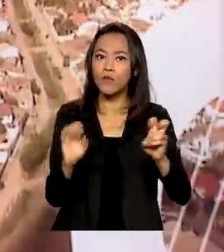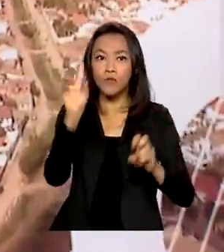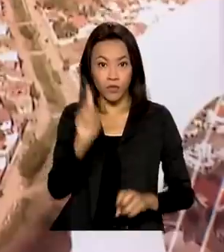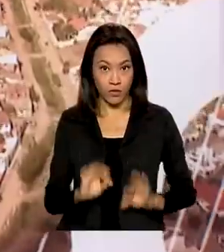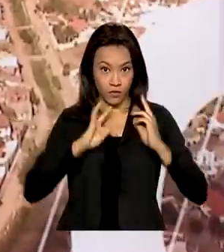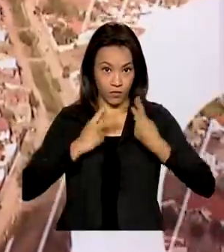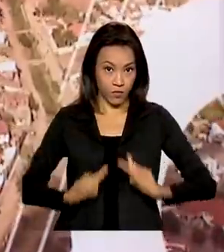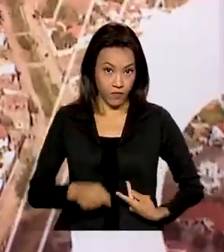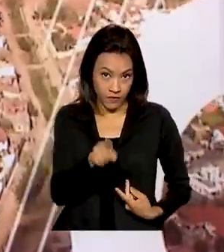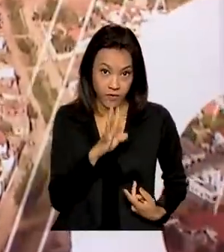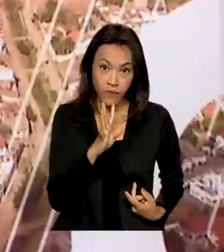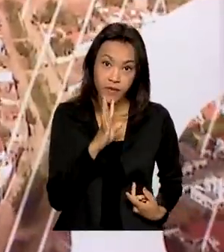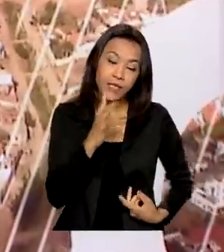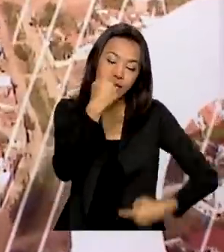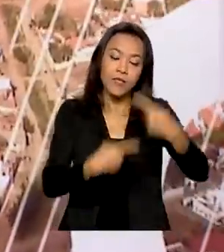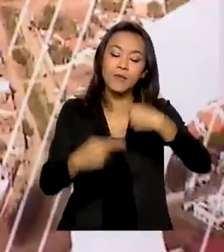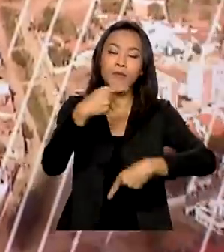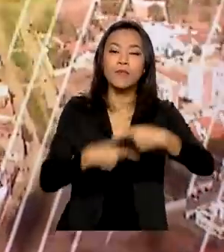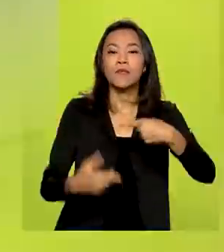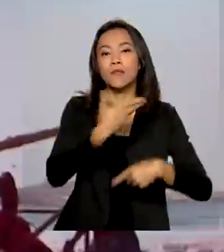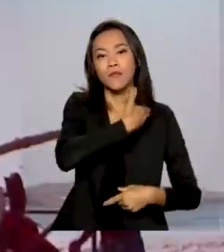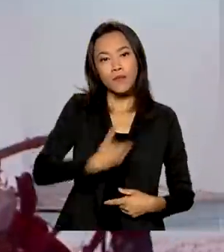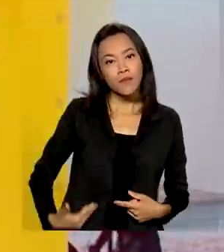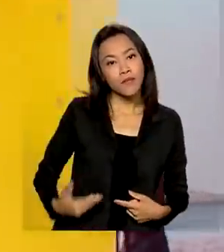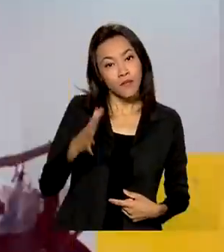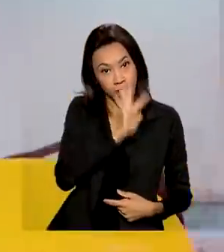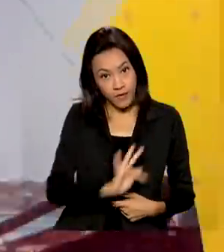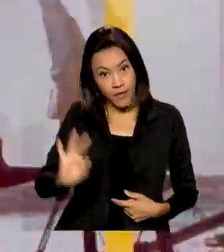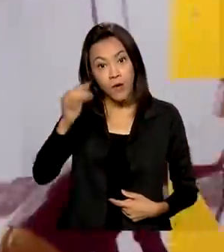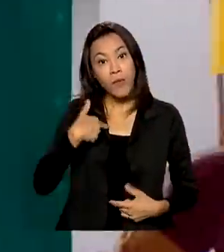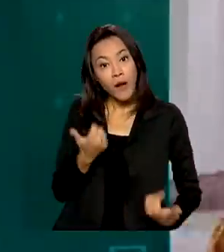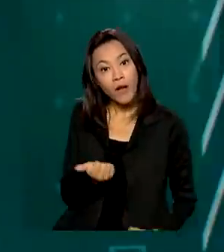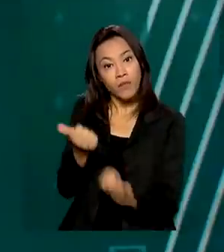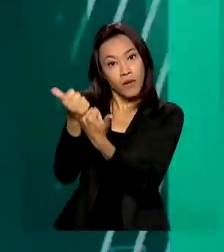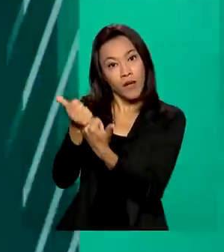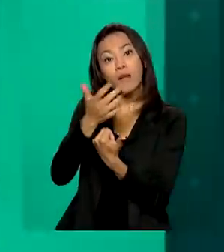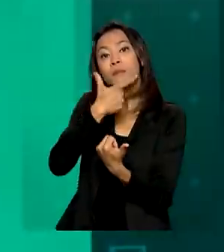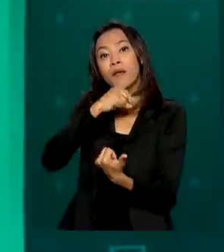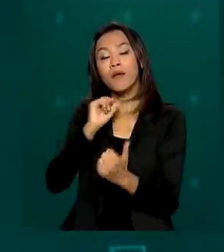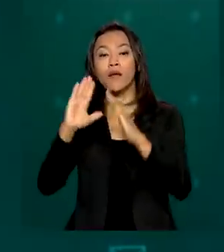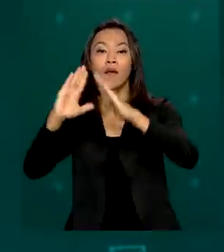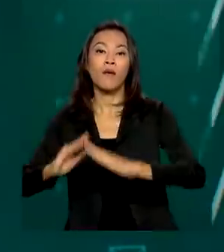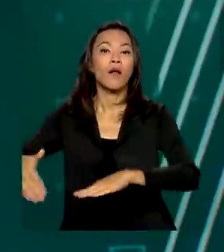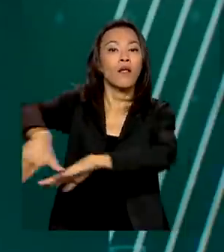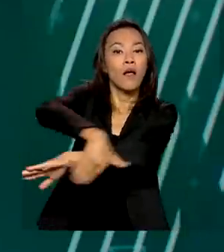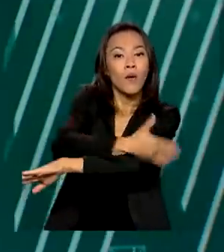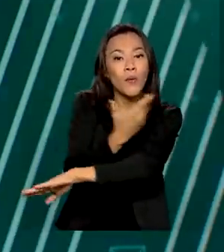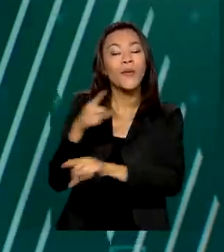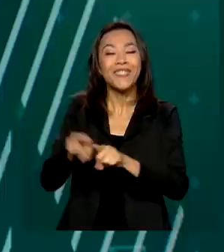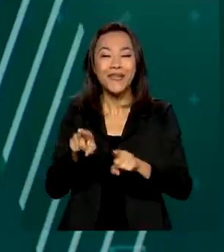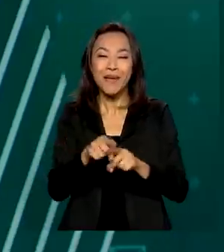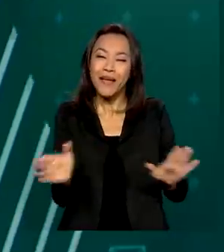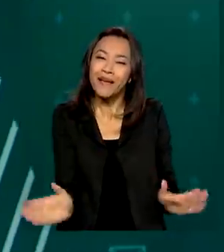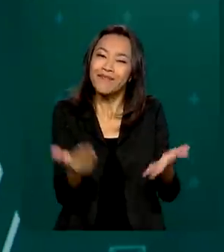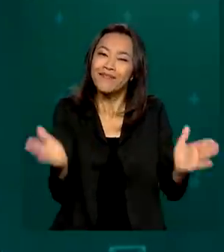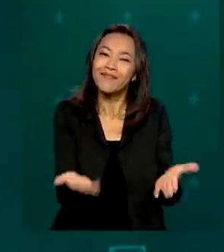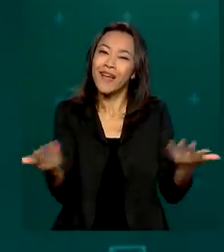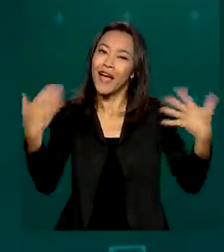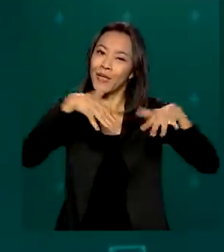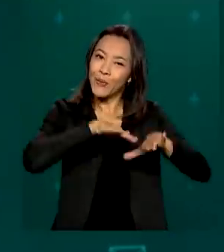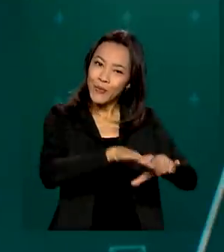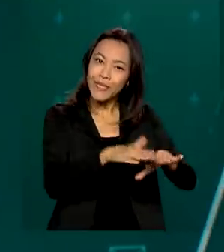conhecer as políticas públicas do governo federal para beneficiar pessoas em situação de rua e promover a inclusão e a